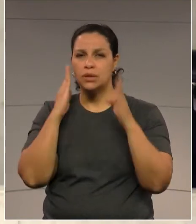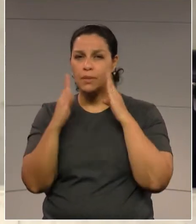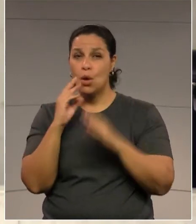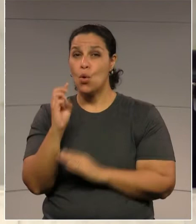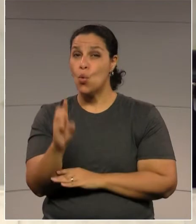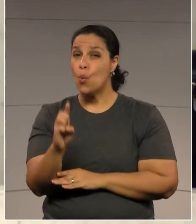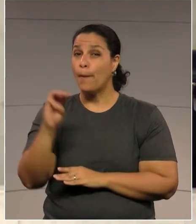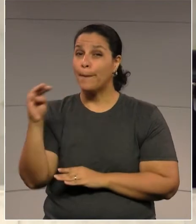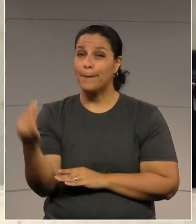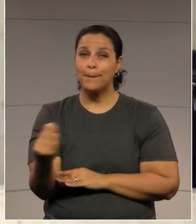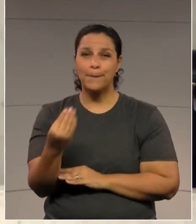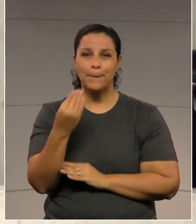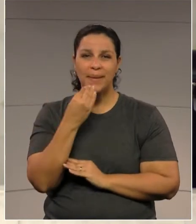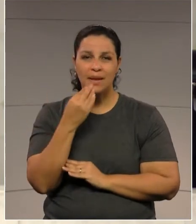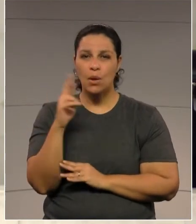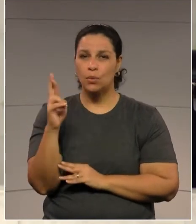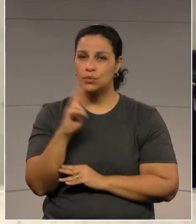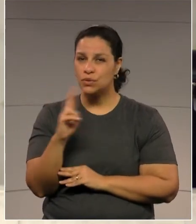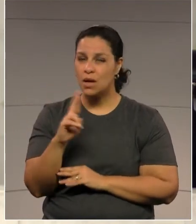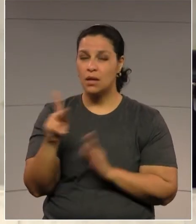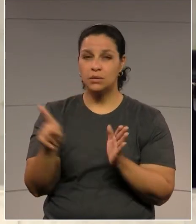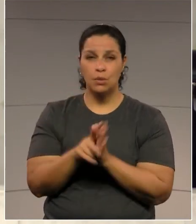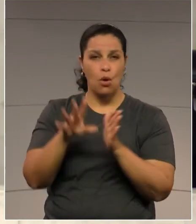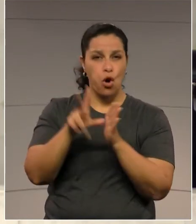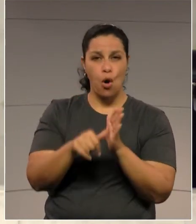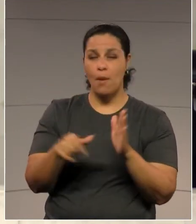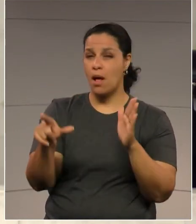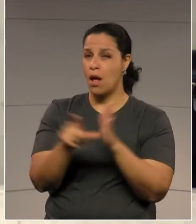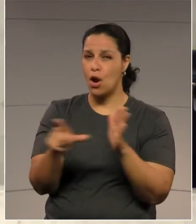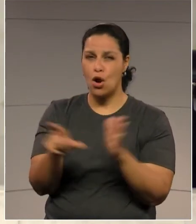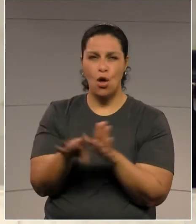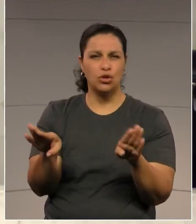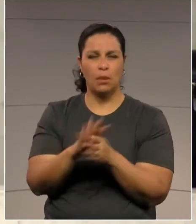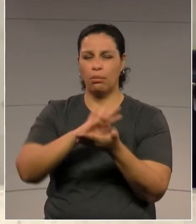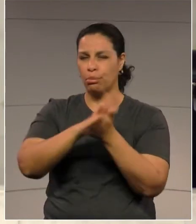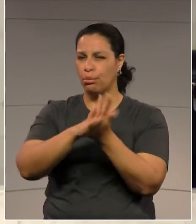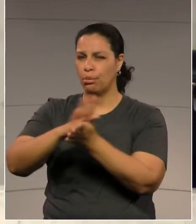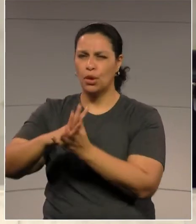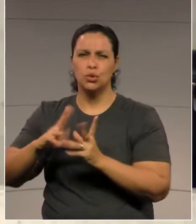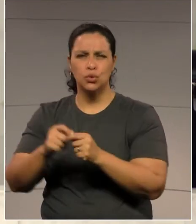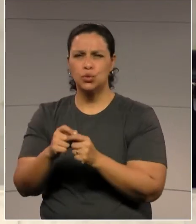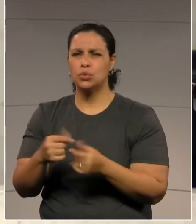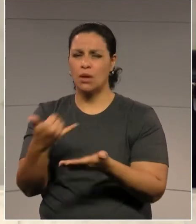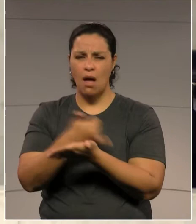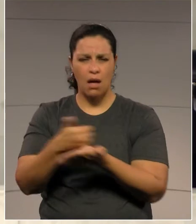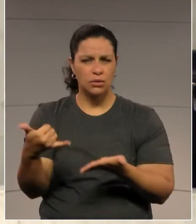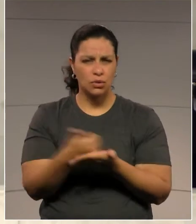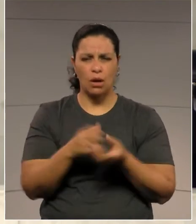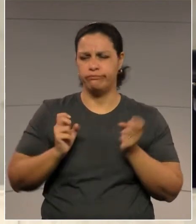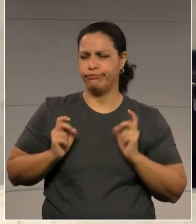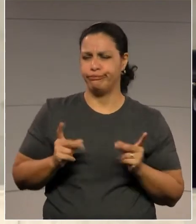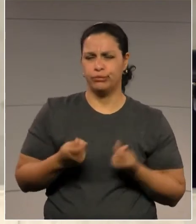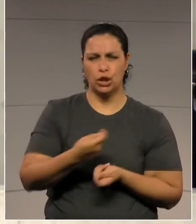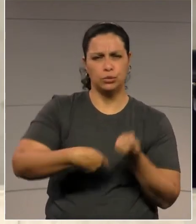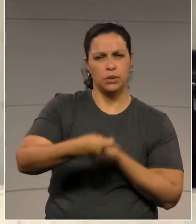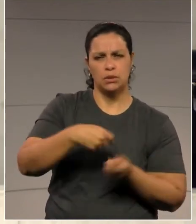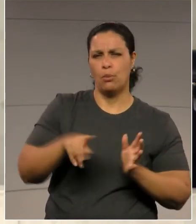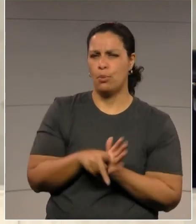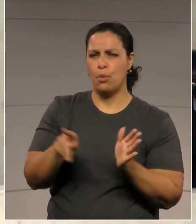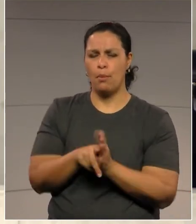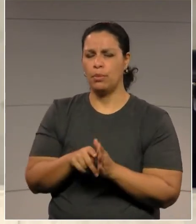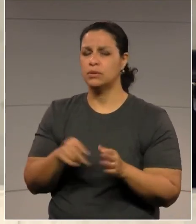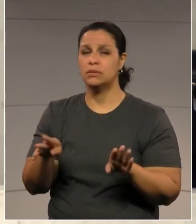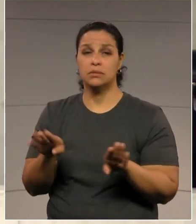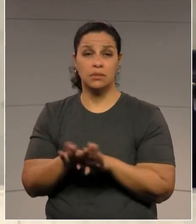de reais de roubo de carga, a distribuição do comércio, do varejo foi toda destruída, o narcotráfico tomou conta da atividade econômica